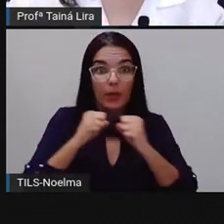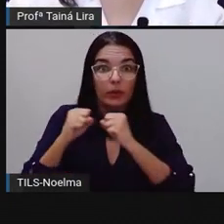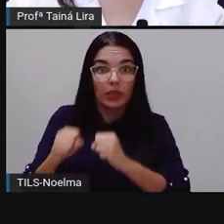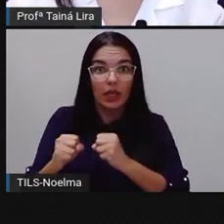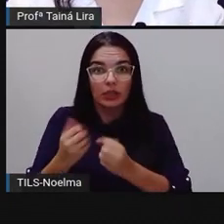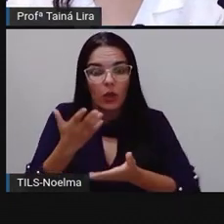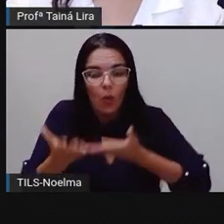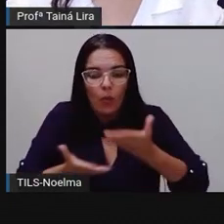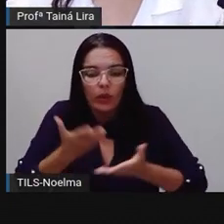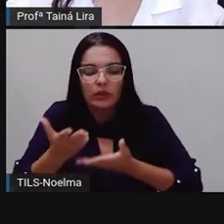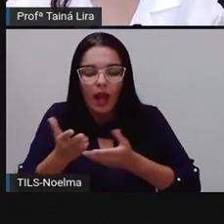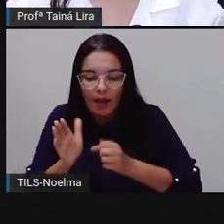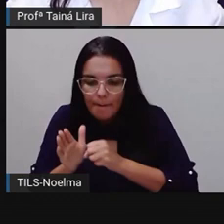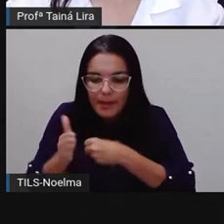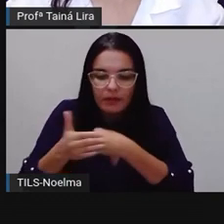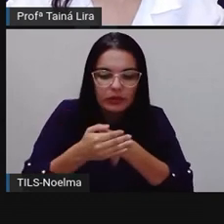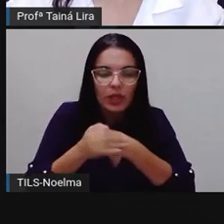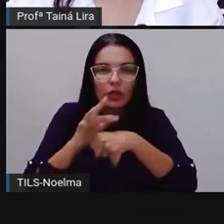doenças, certo?